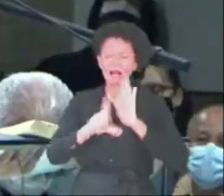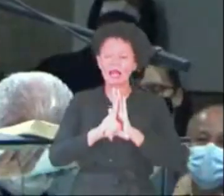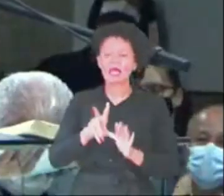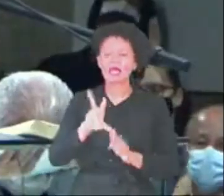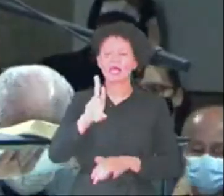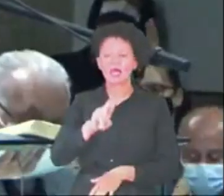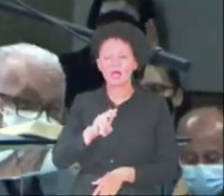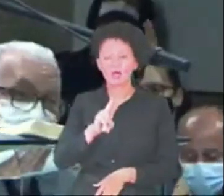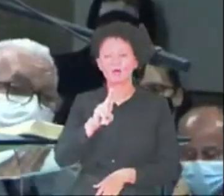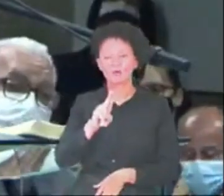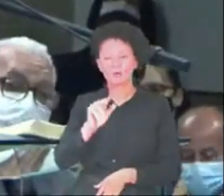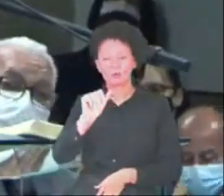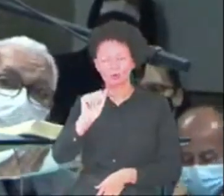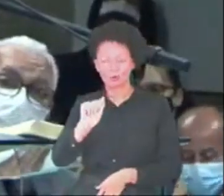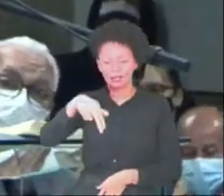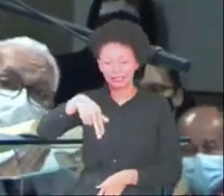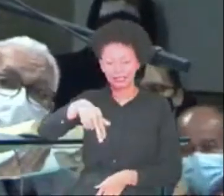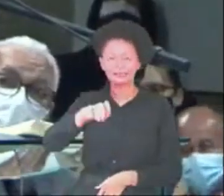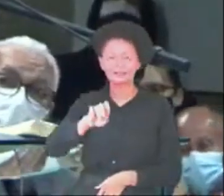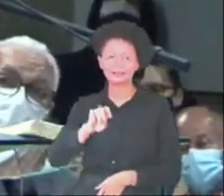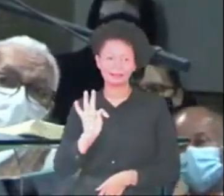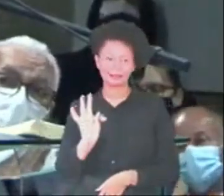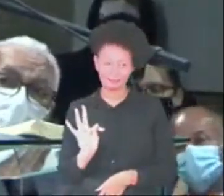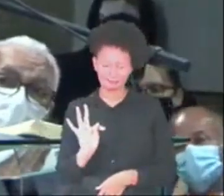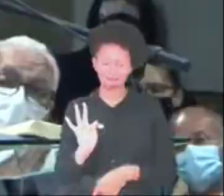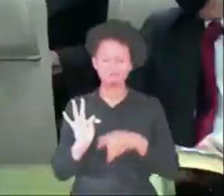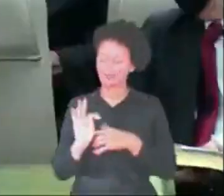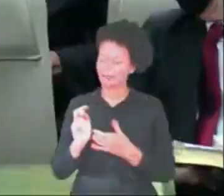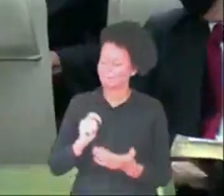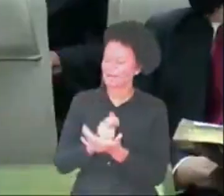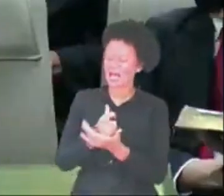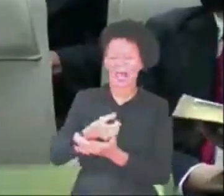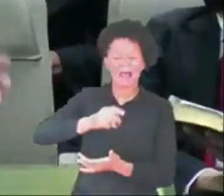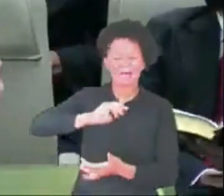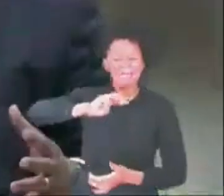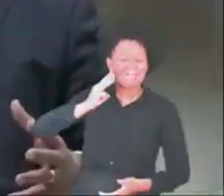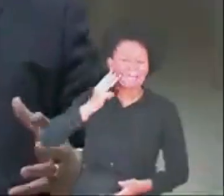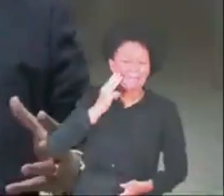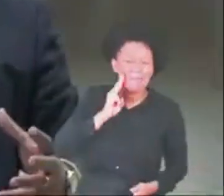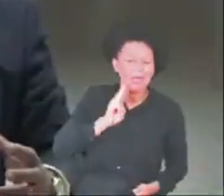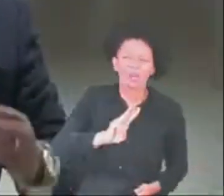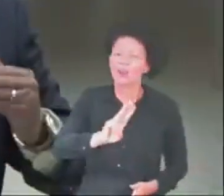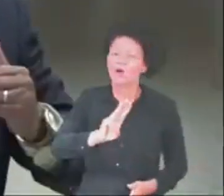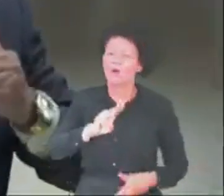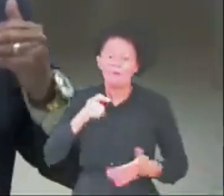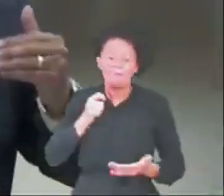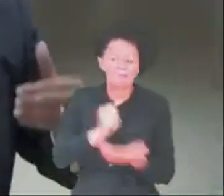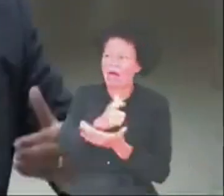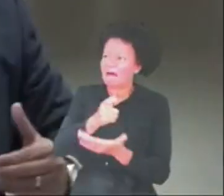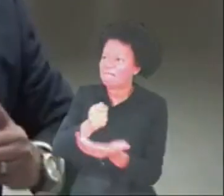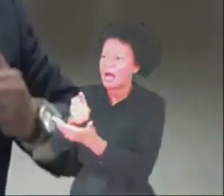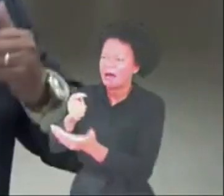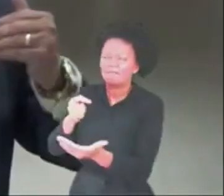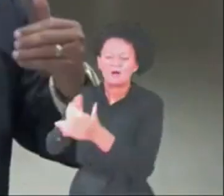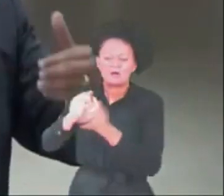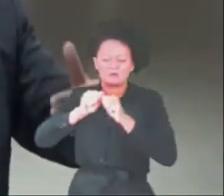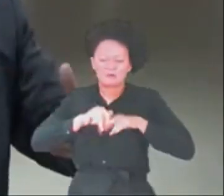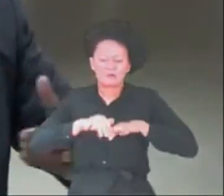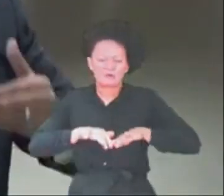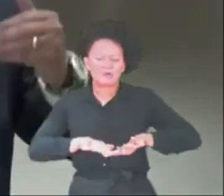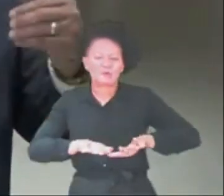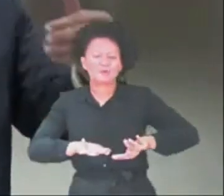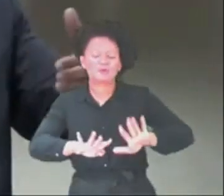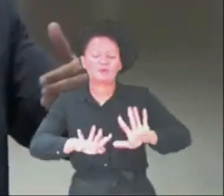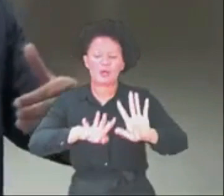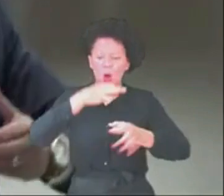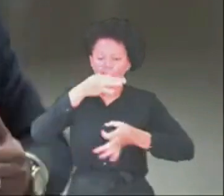Quem lembra da lei Rouanet? Pagava milhões. Para que aqueles milhões? Para espalhar as ideias